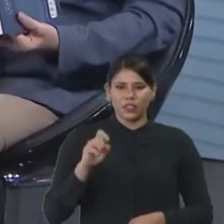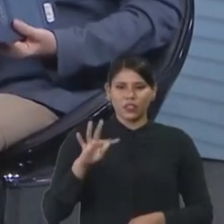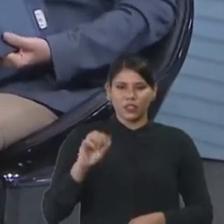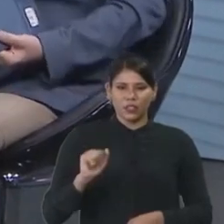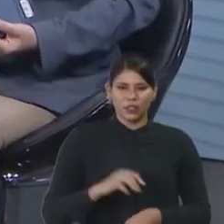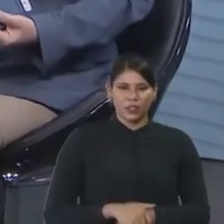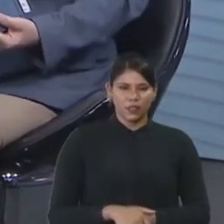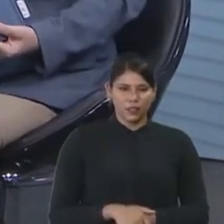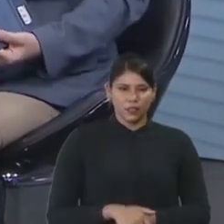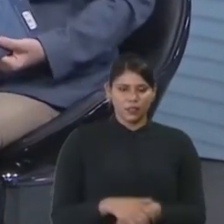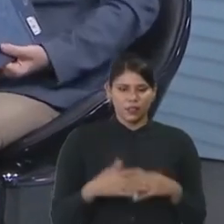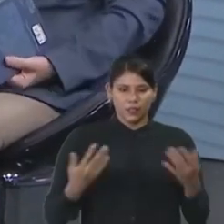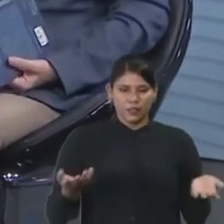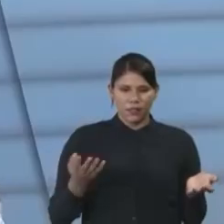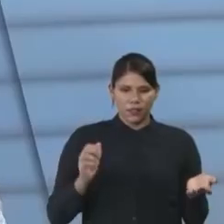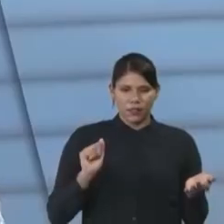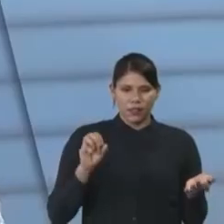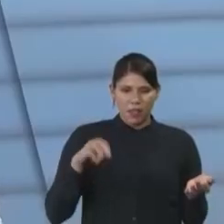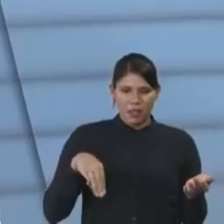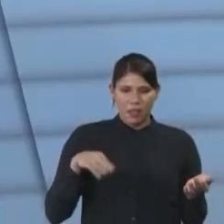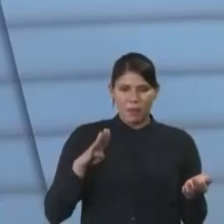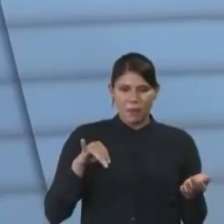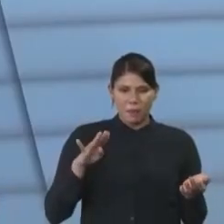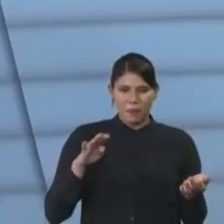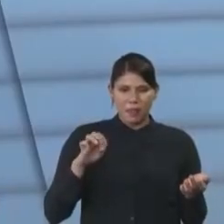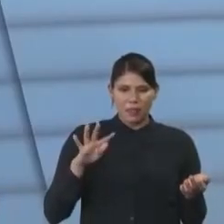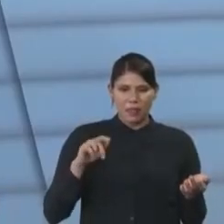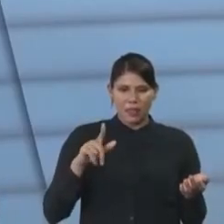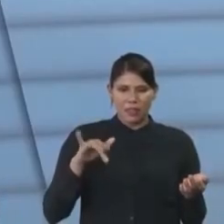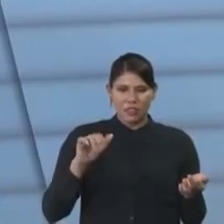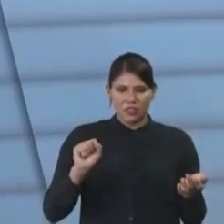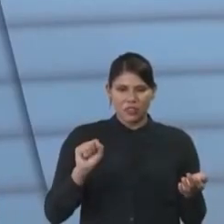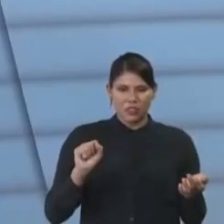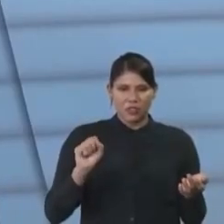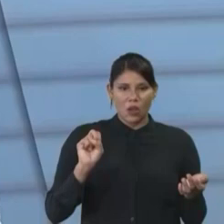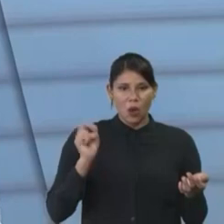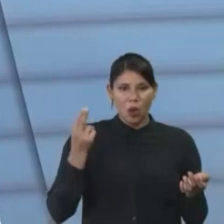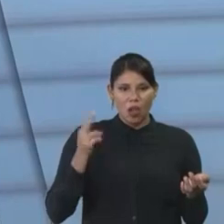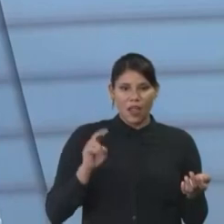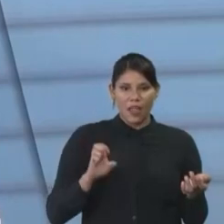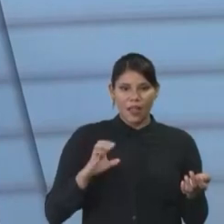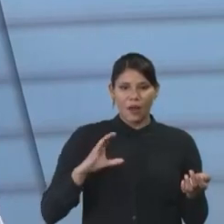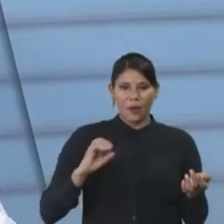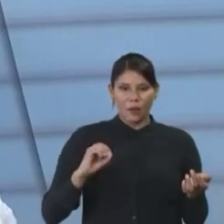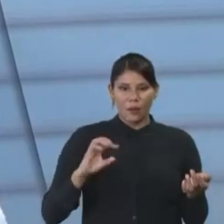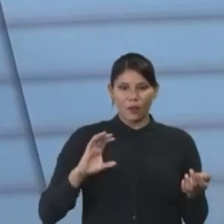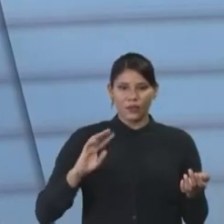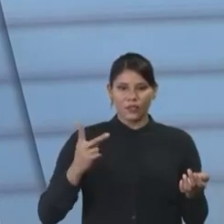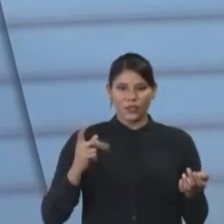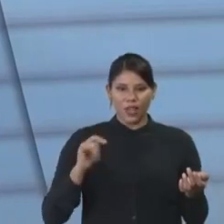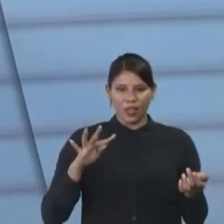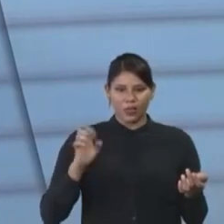Não se aplica, mas acontece que... Antigamente chamavam ele de eco-chatos, né? É, mas boa parte dos ambientalistas não são da área jurídica.